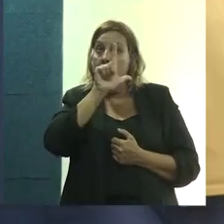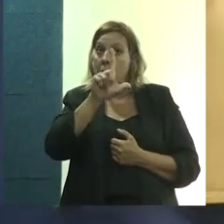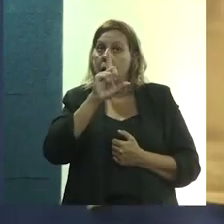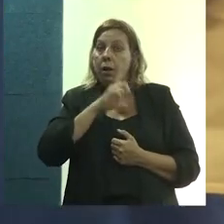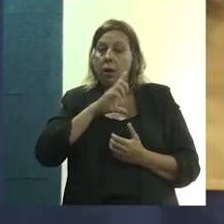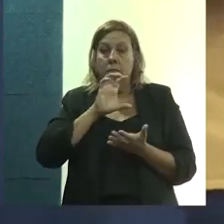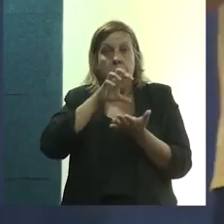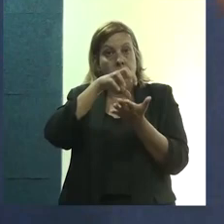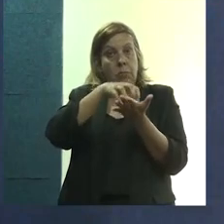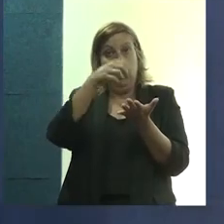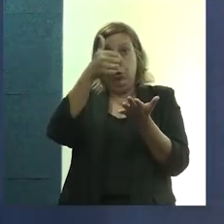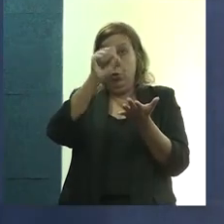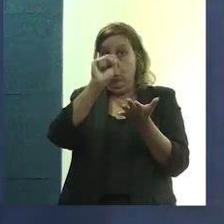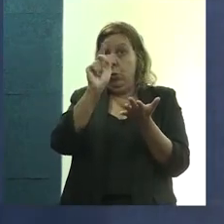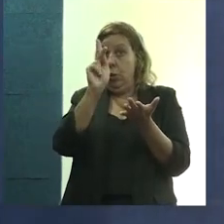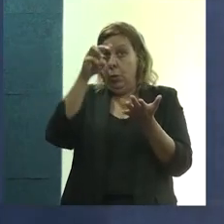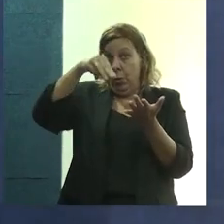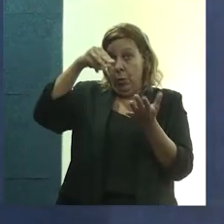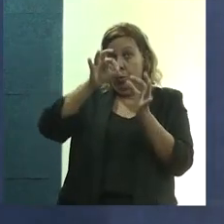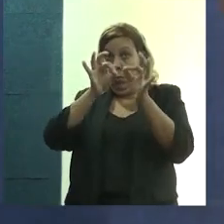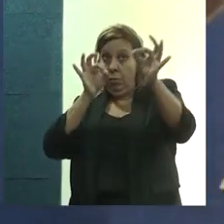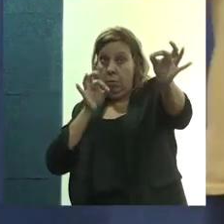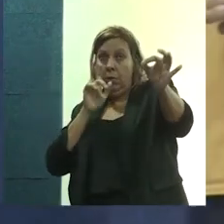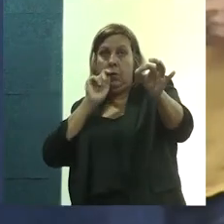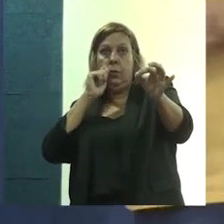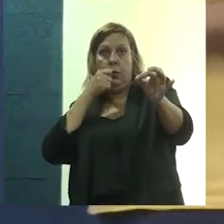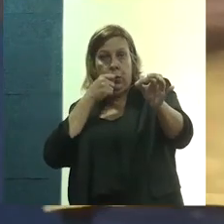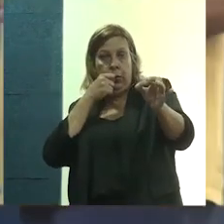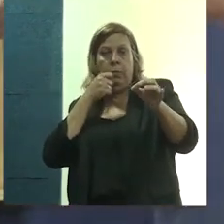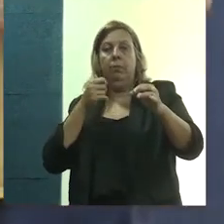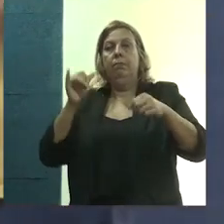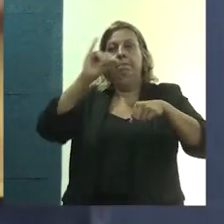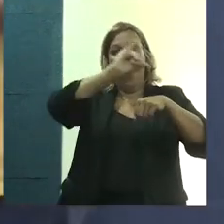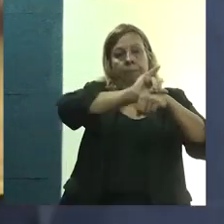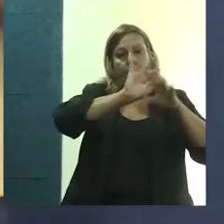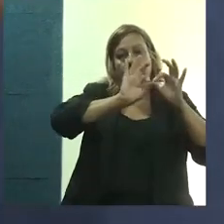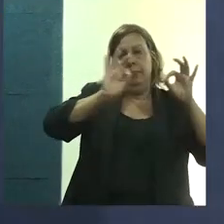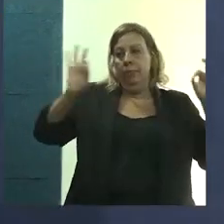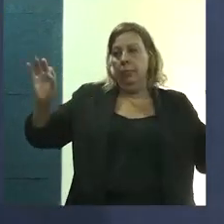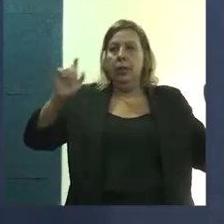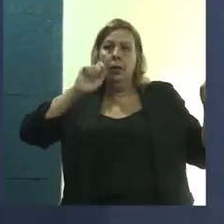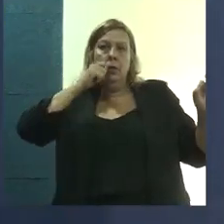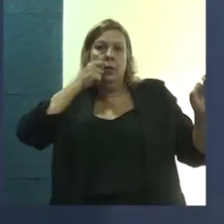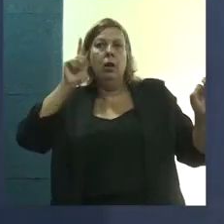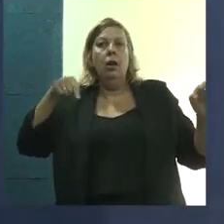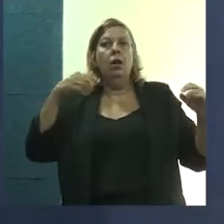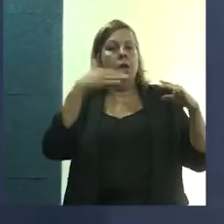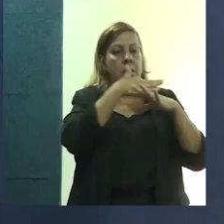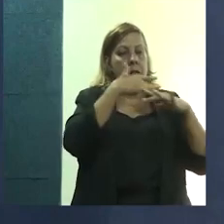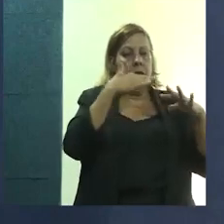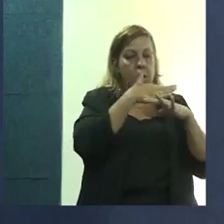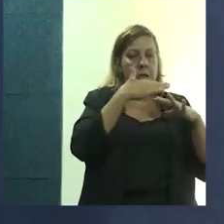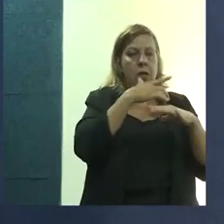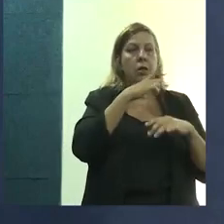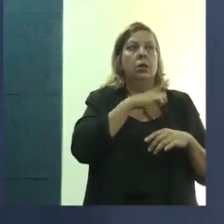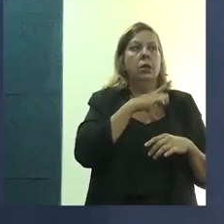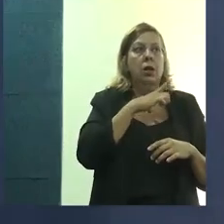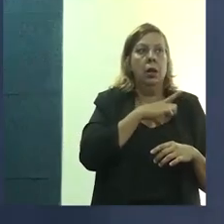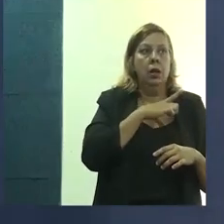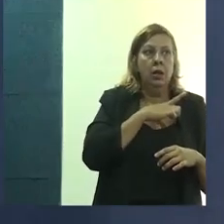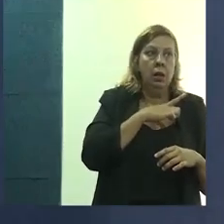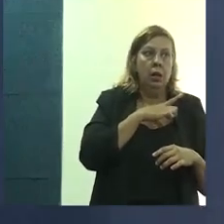Laranjeiras, então, está a 18 quilômetros aqui de Aracaju. É uma cidade que tem